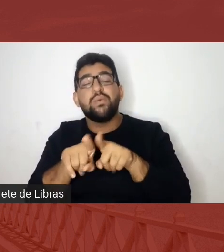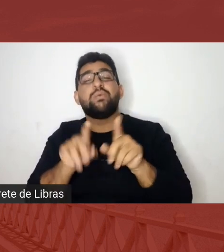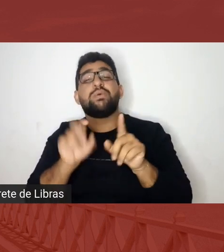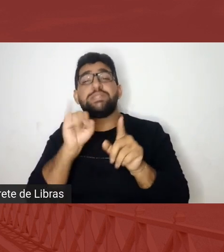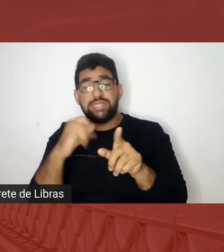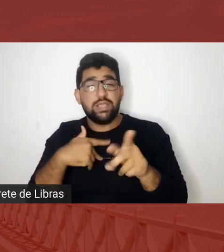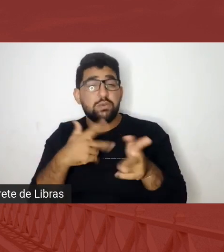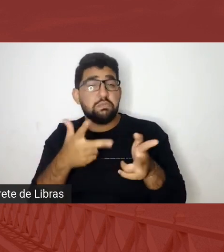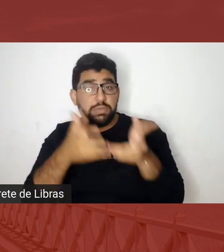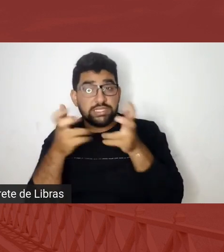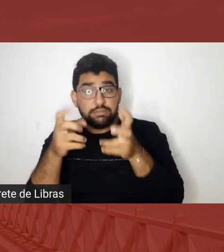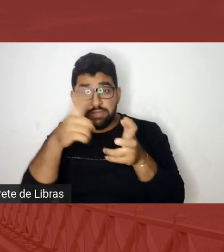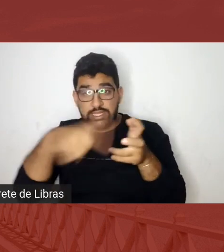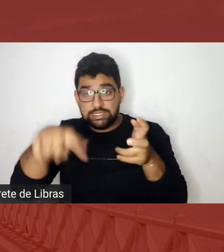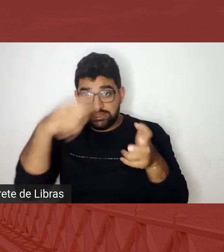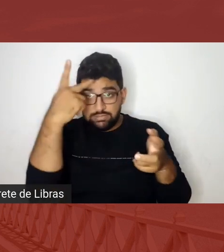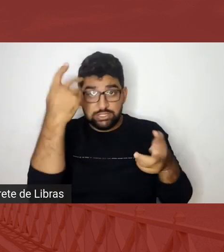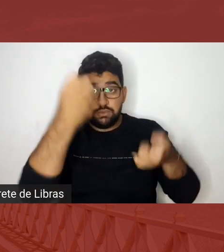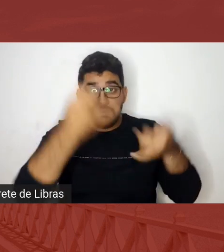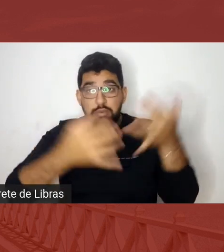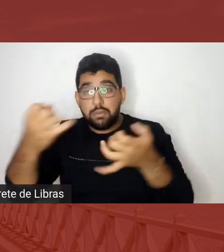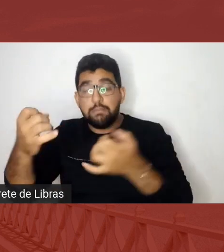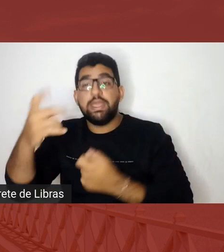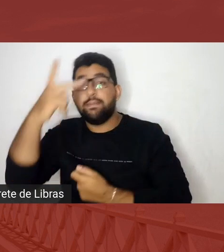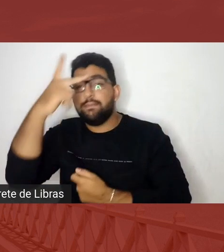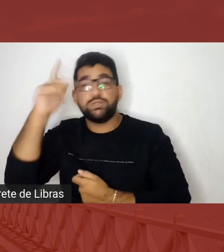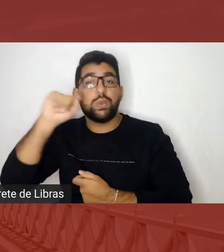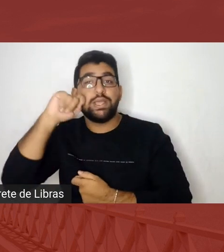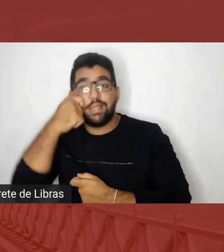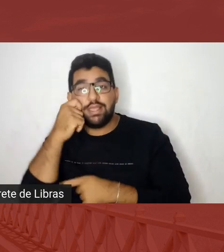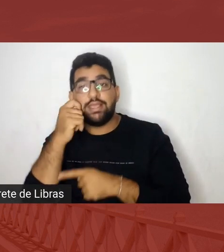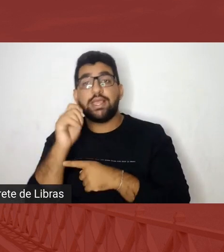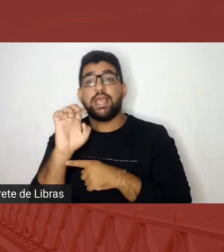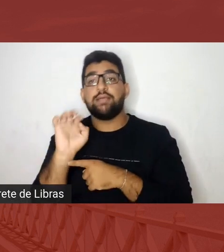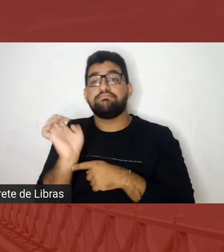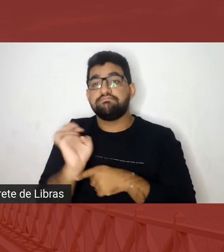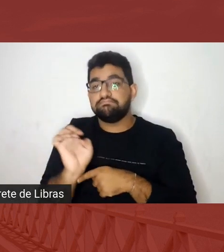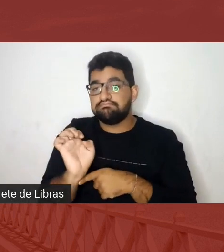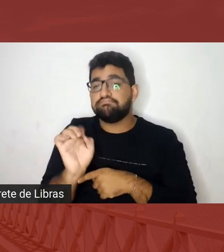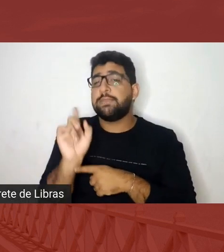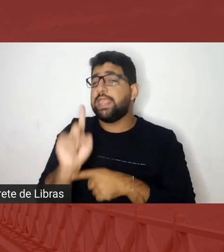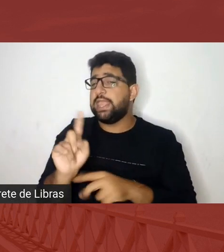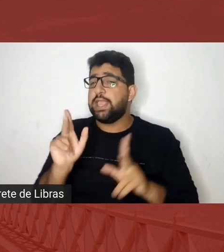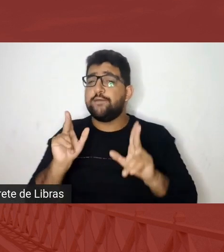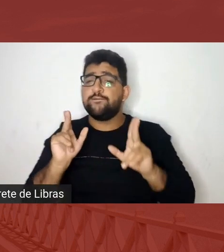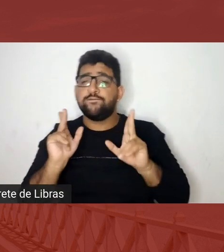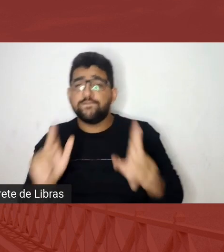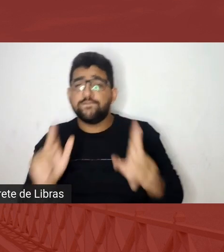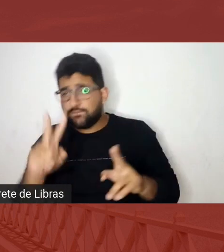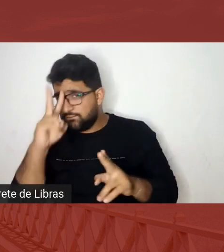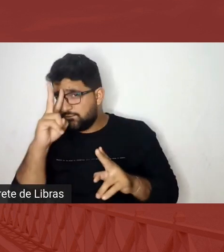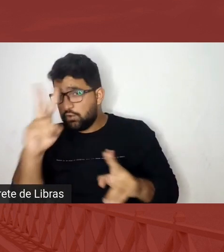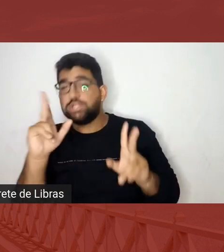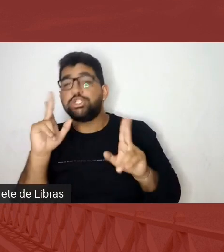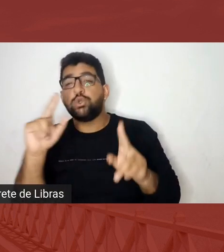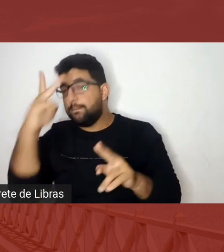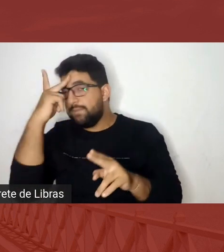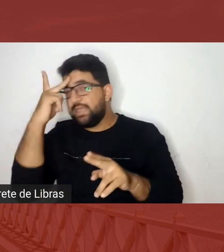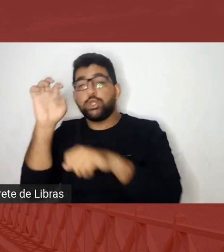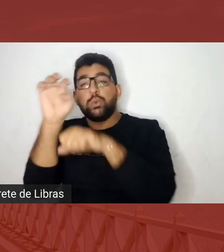do preto gays também é tão potente quanto a fala eurocentrada